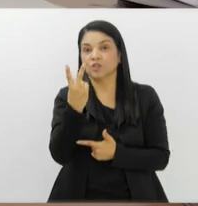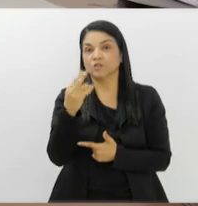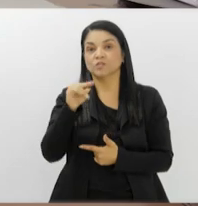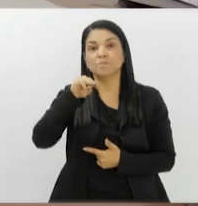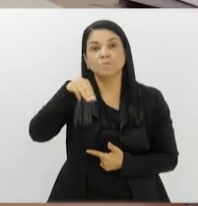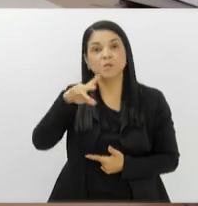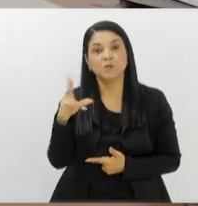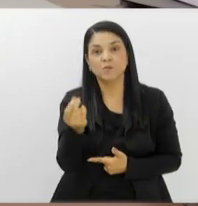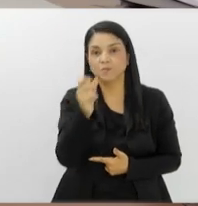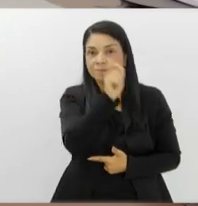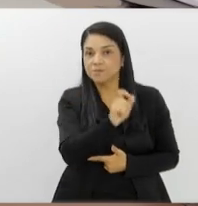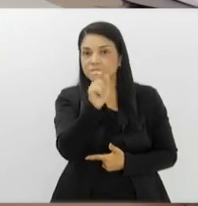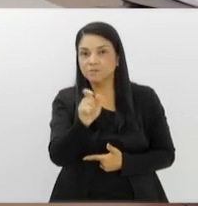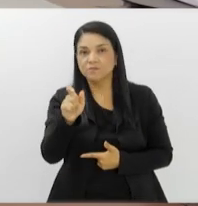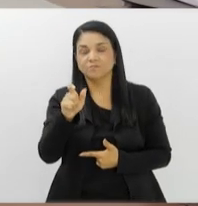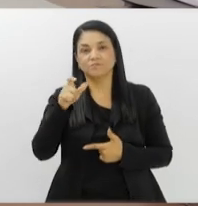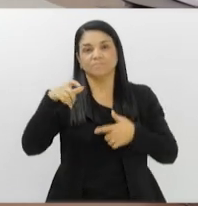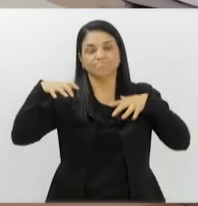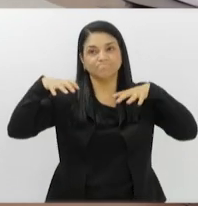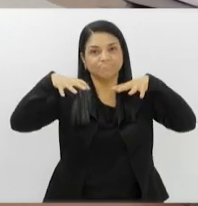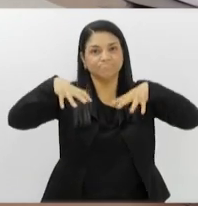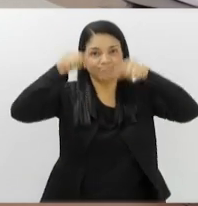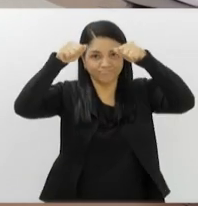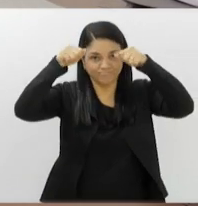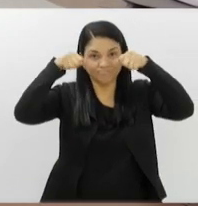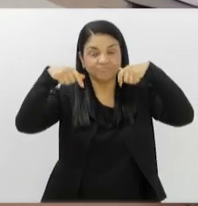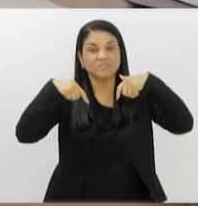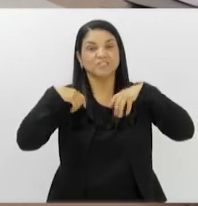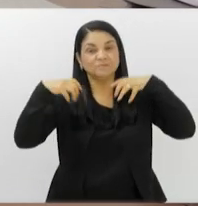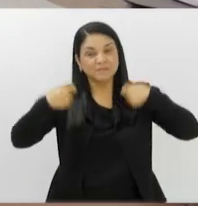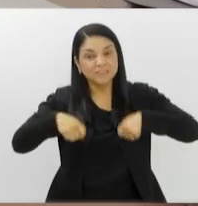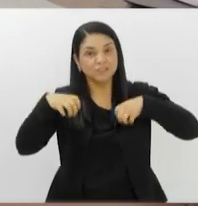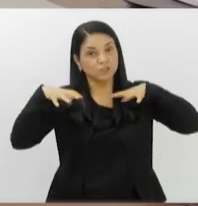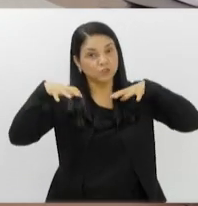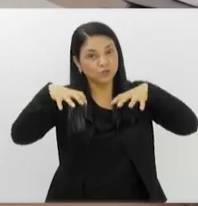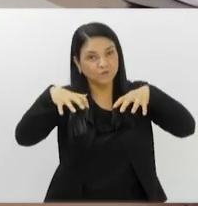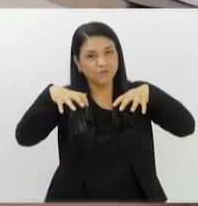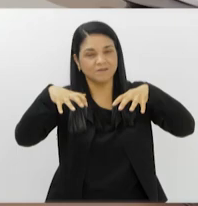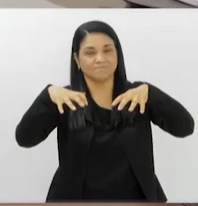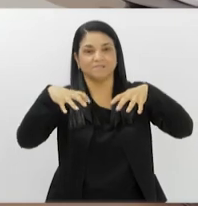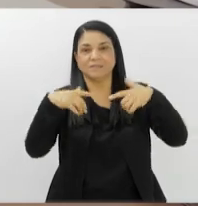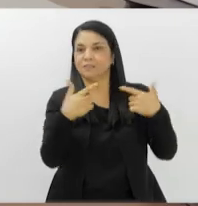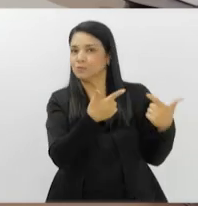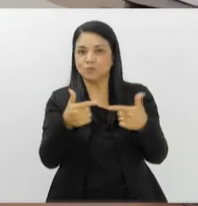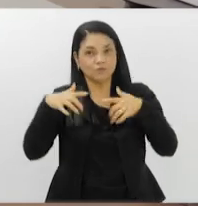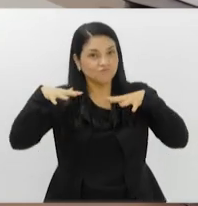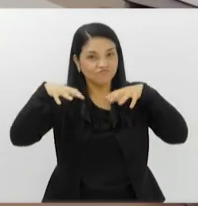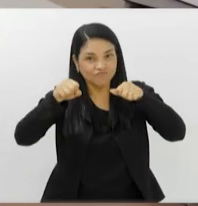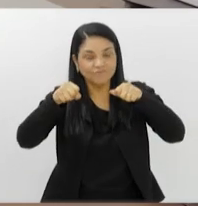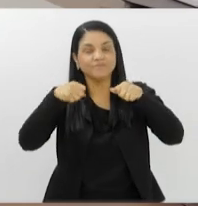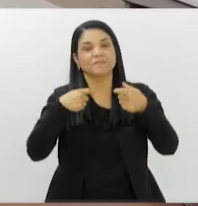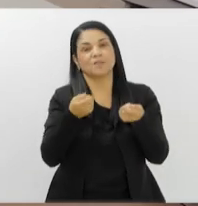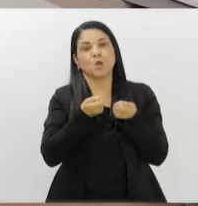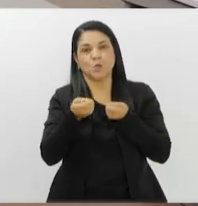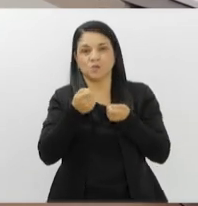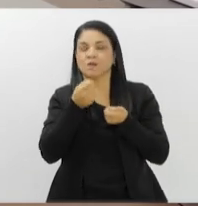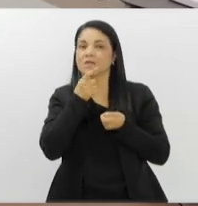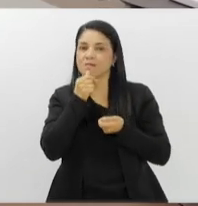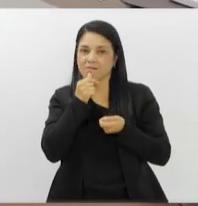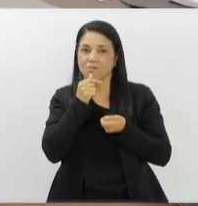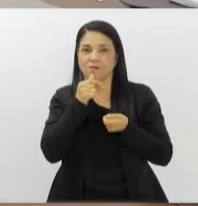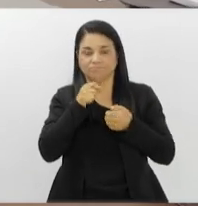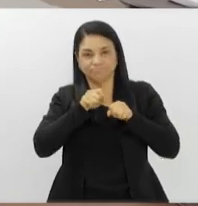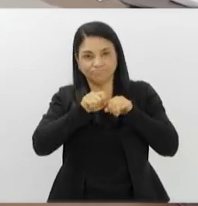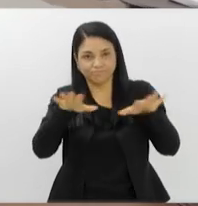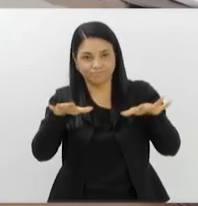em virtude da escassez hídrica. Se não chover nos próximos dias, provavelmente teremos racionamento de água na região,